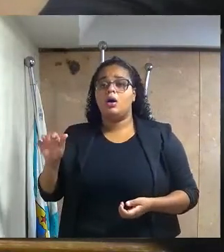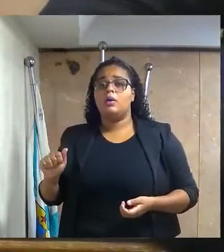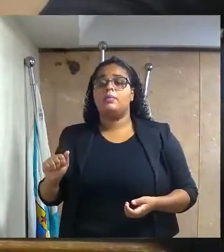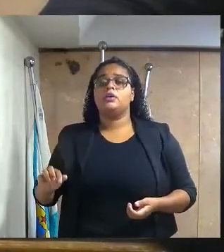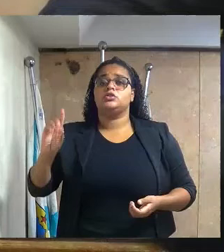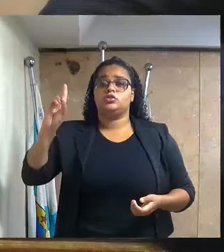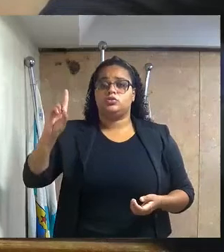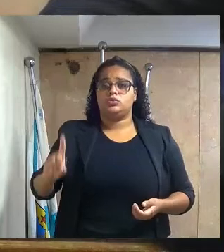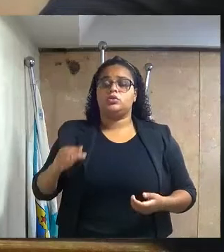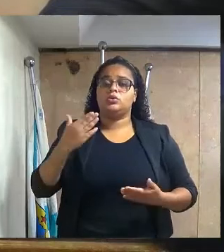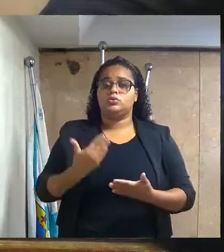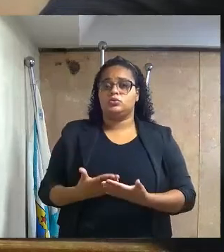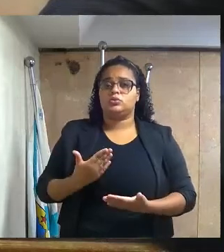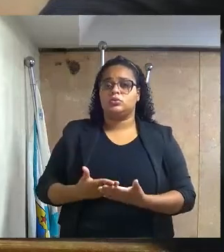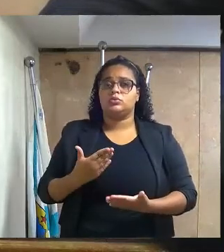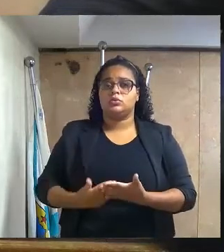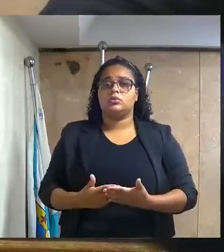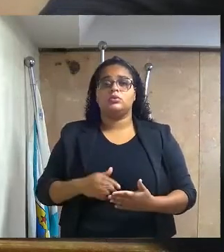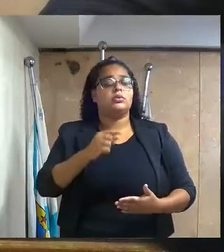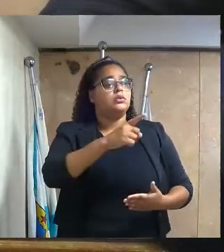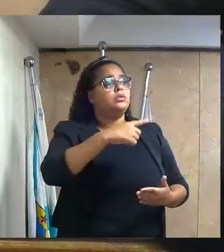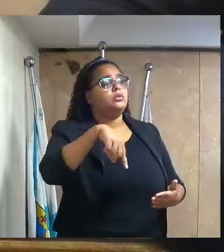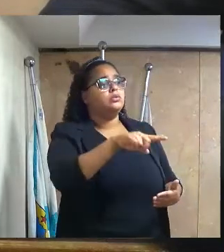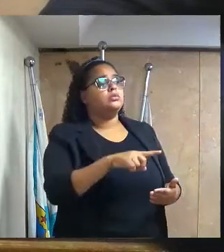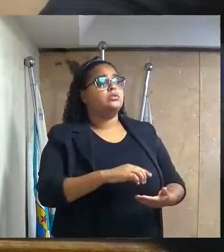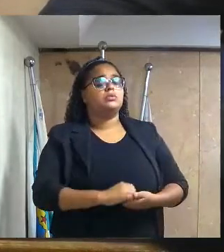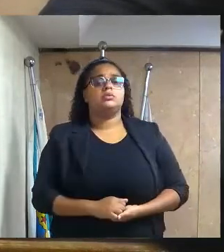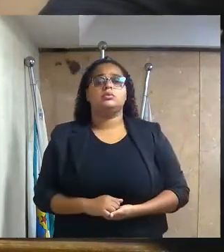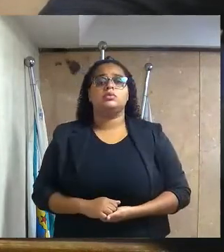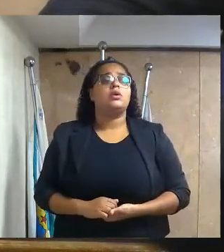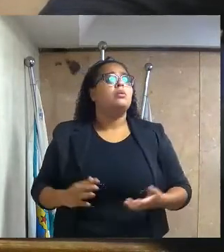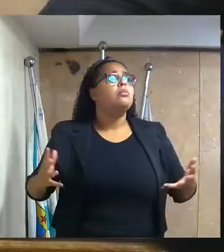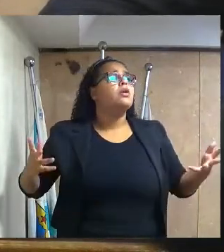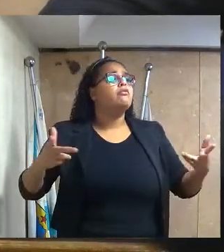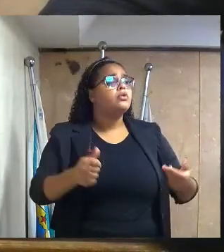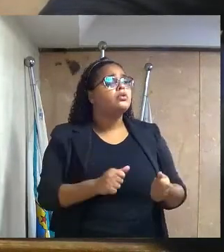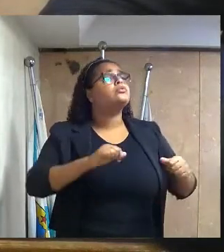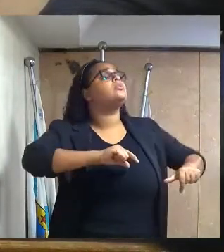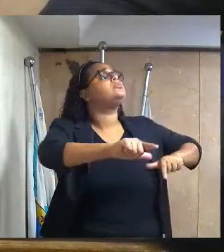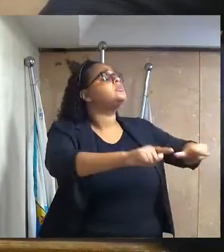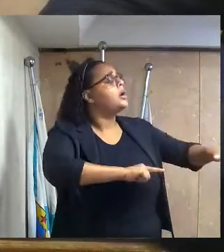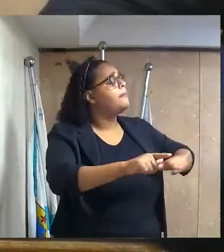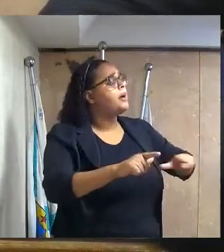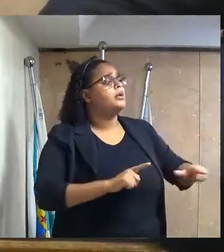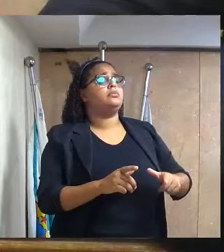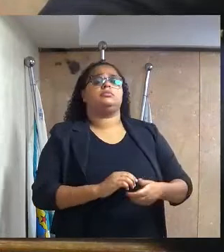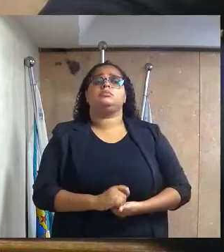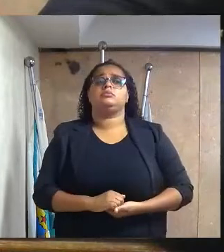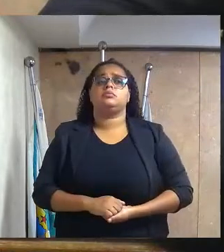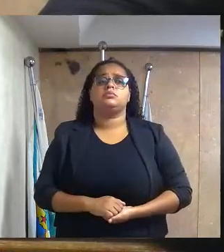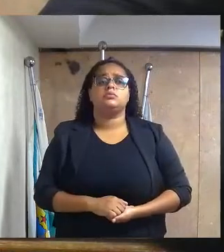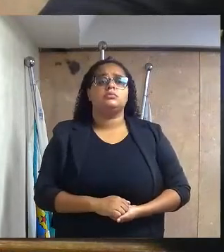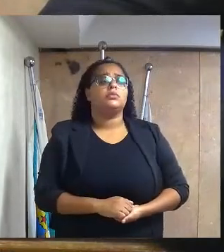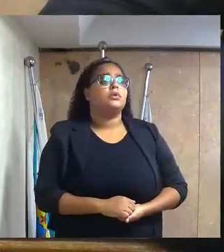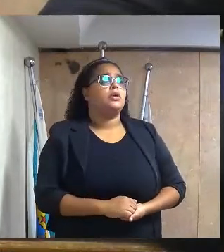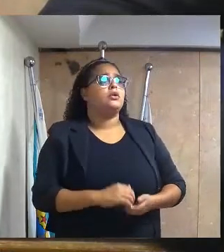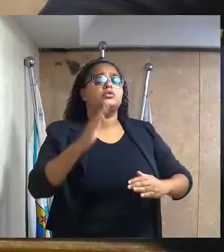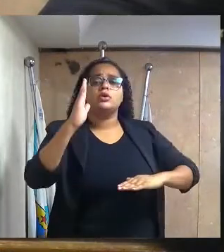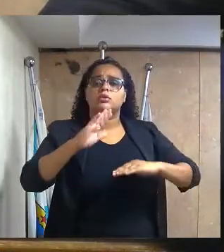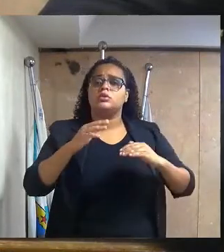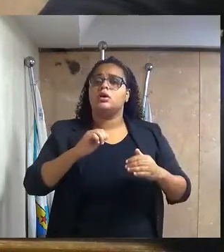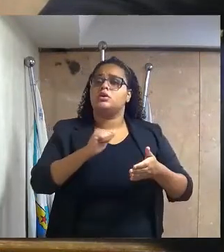diretora da Escola Municipal Sargento João Délio de Souza, pelos relevantes serviços prestados, ao exercer suas